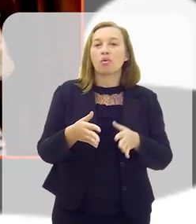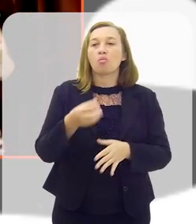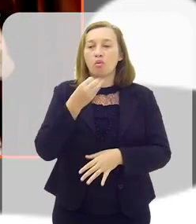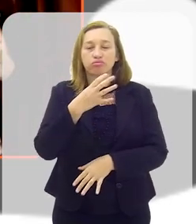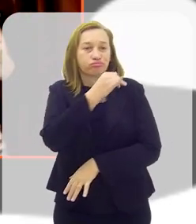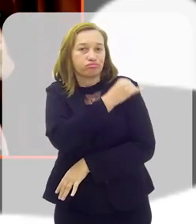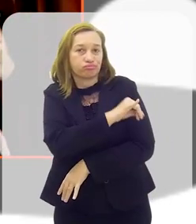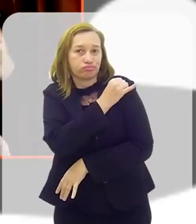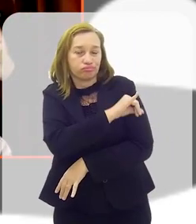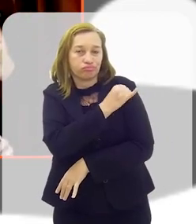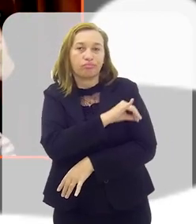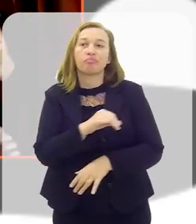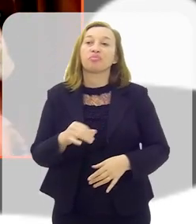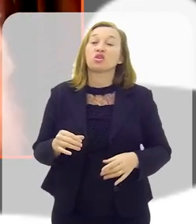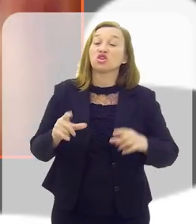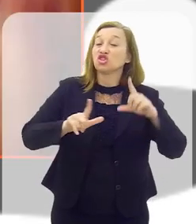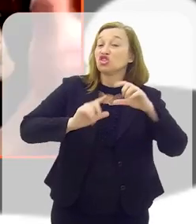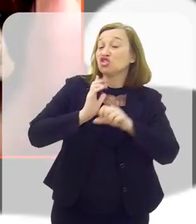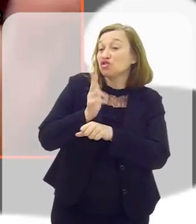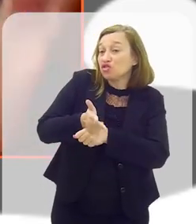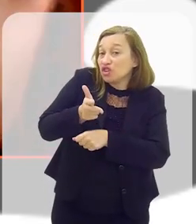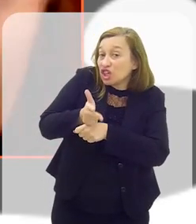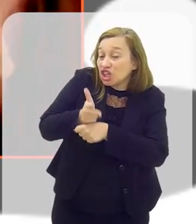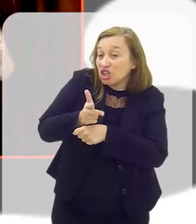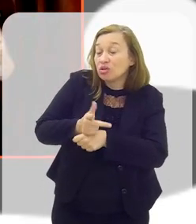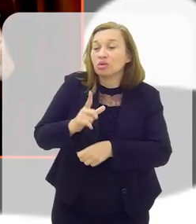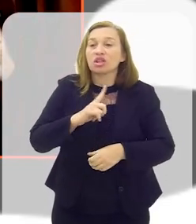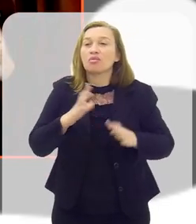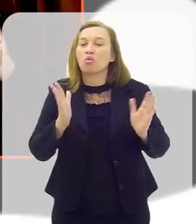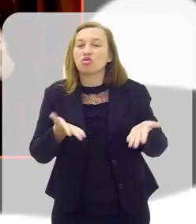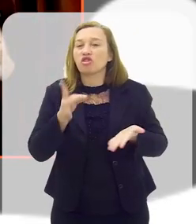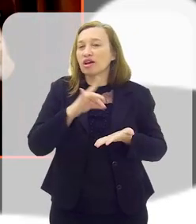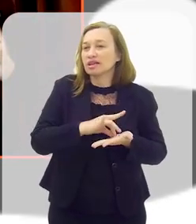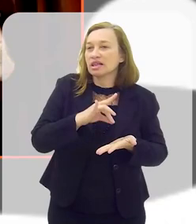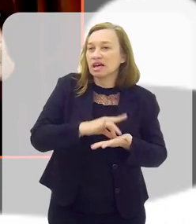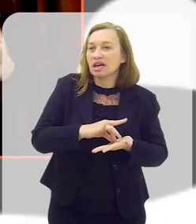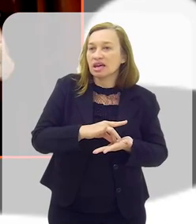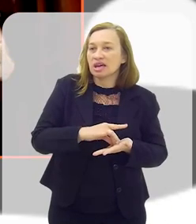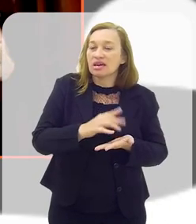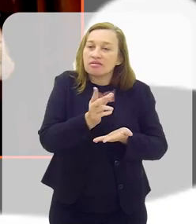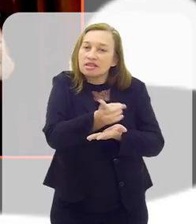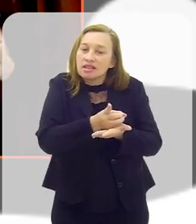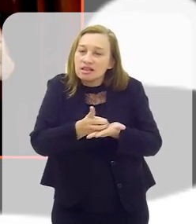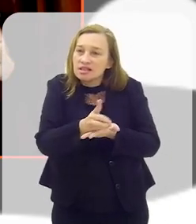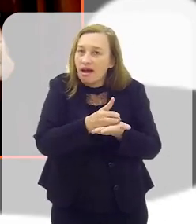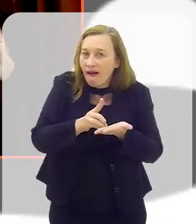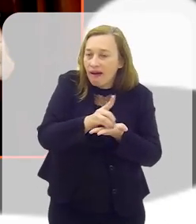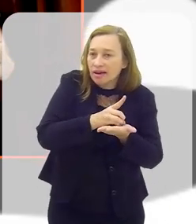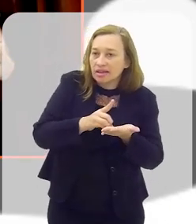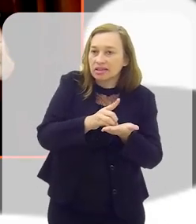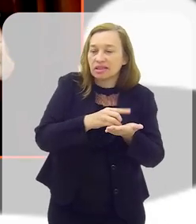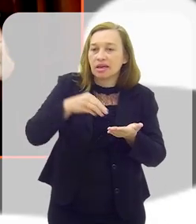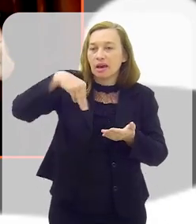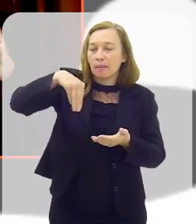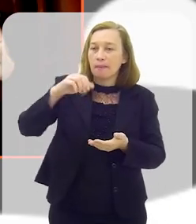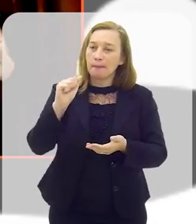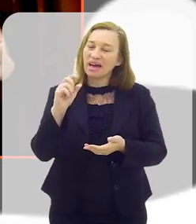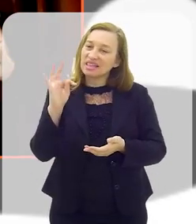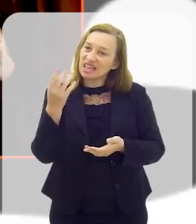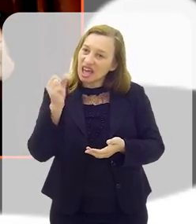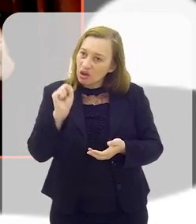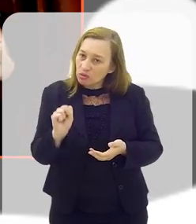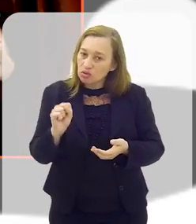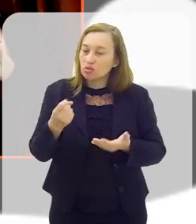Janeiro e fortalecer através de vídeos. Nós temos hoje, na realidade, um web design, que é o Matheus